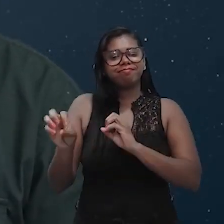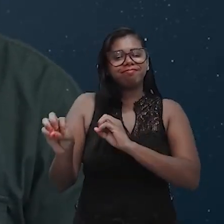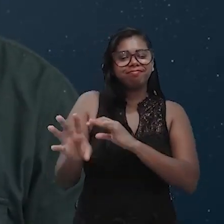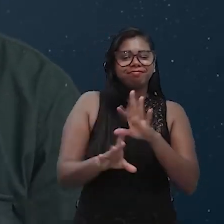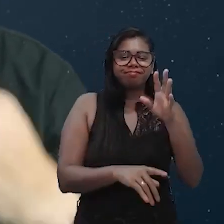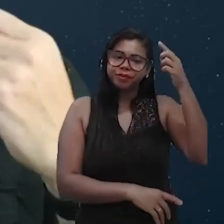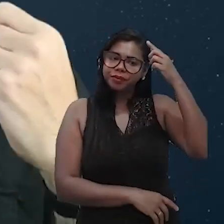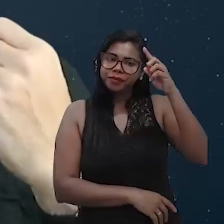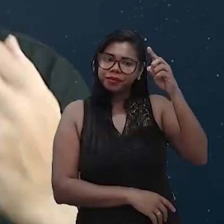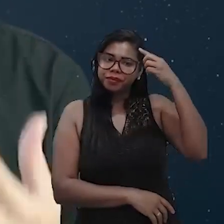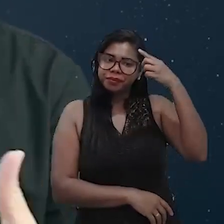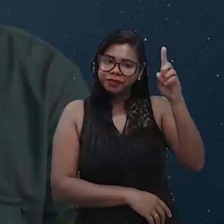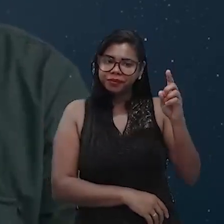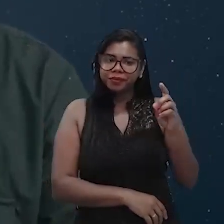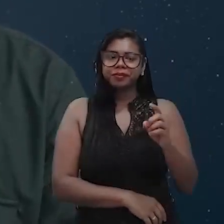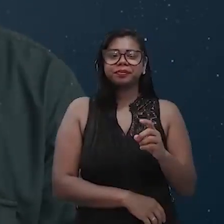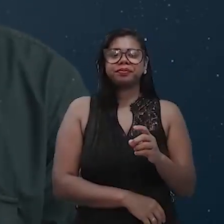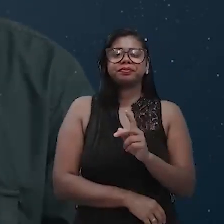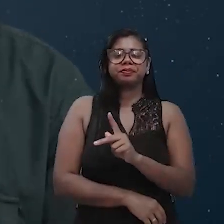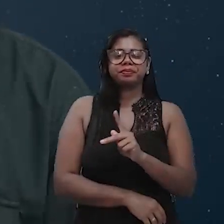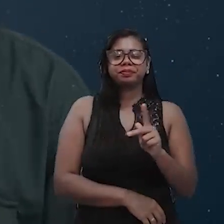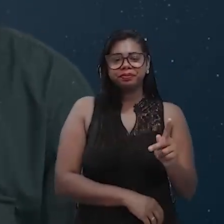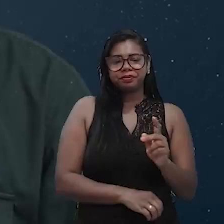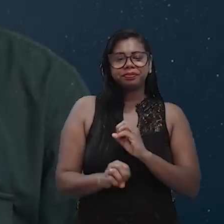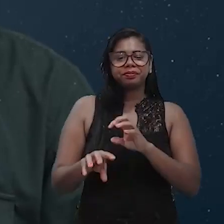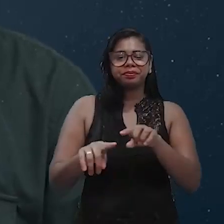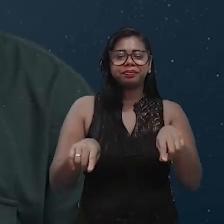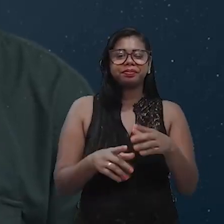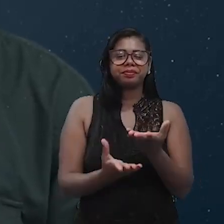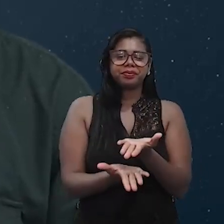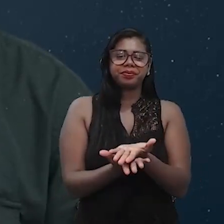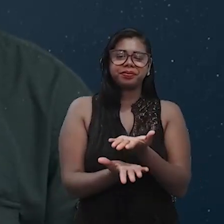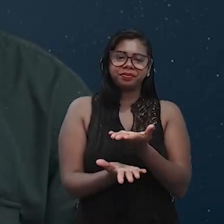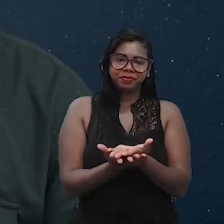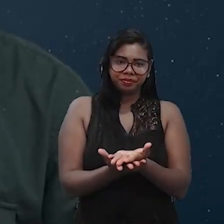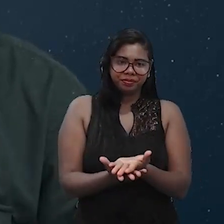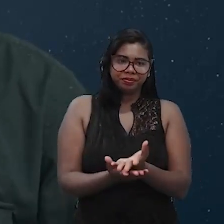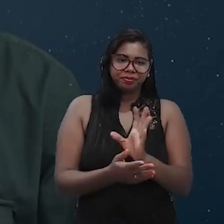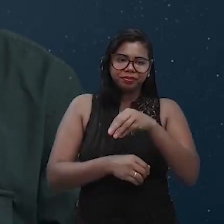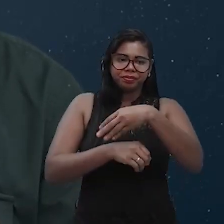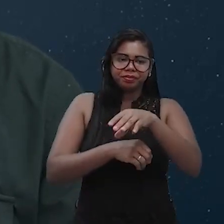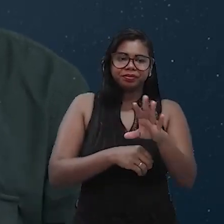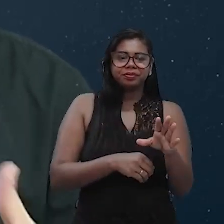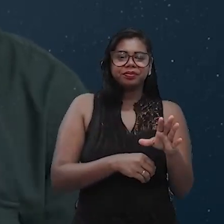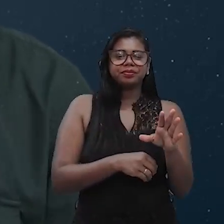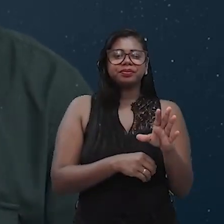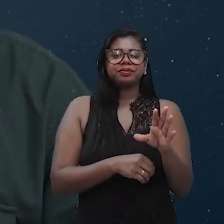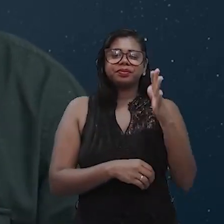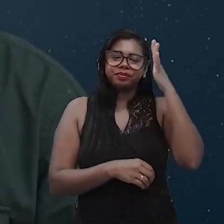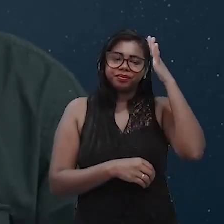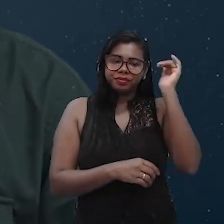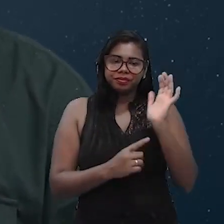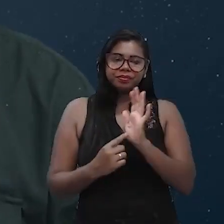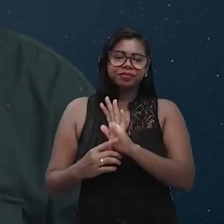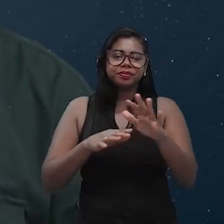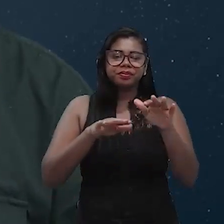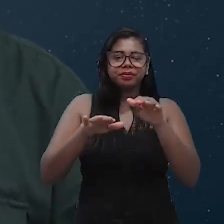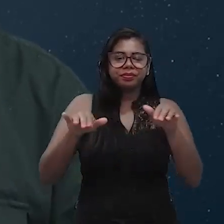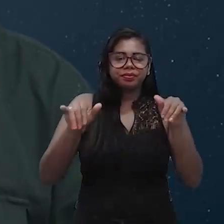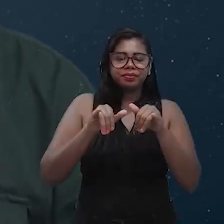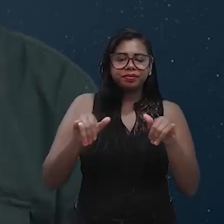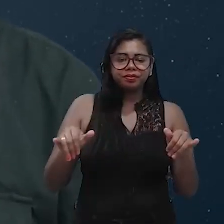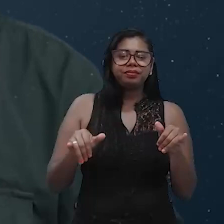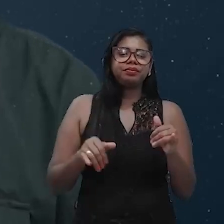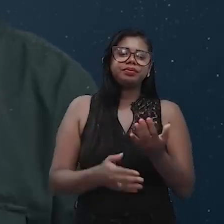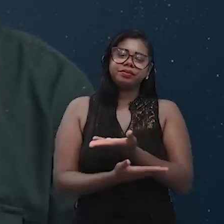na maior batalha em sala de aula, que é transmitir um conhecimento, transmitir uma informação para que